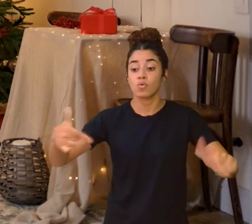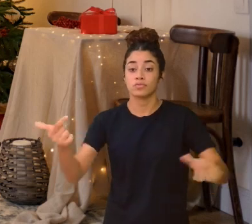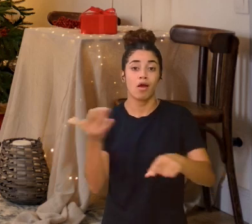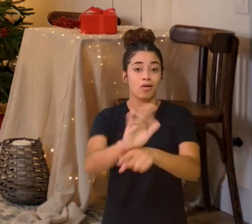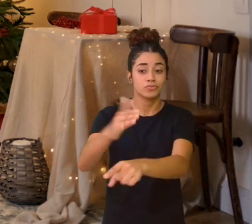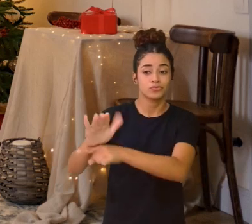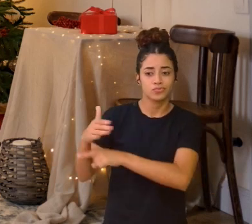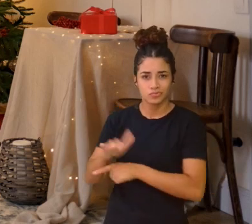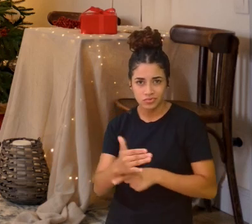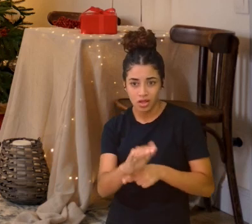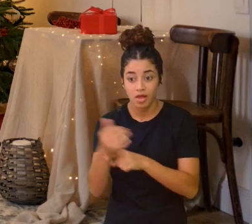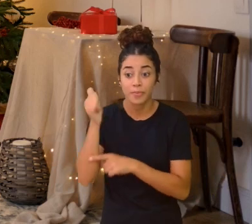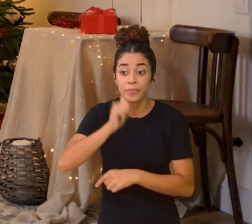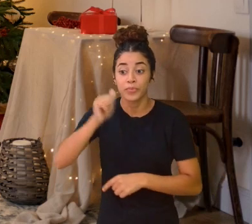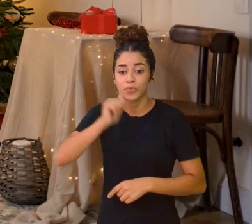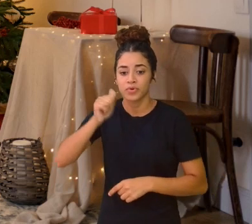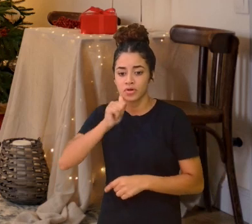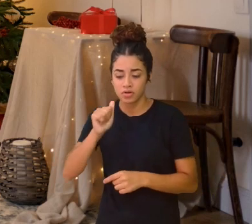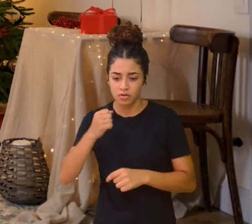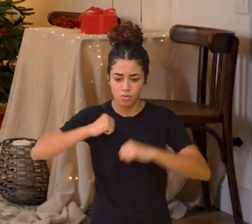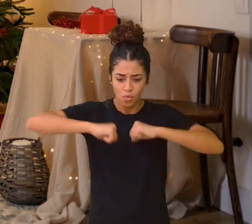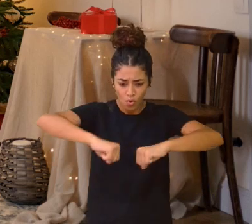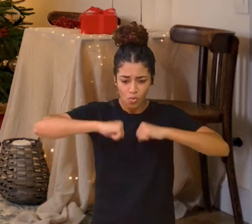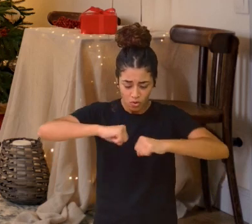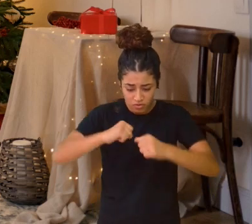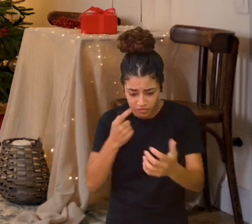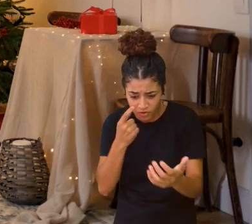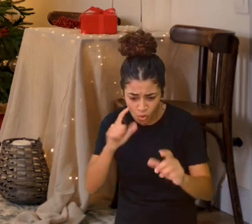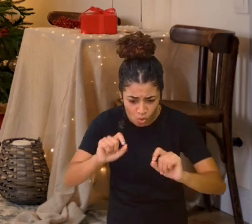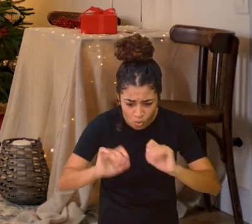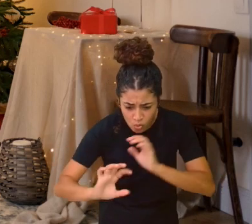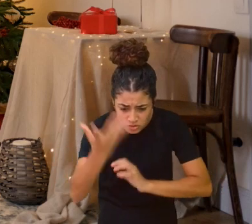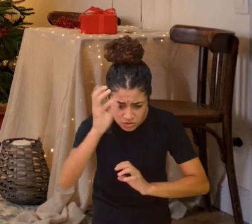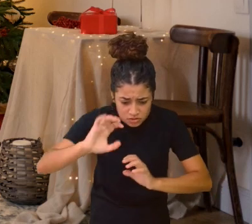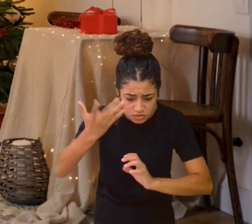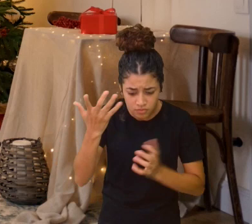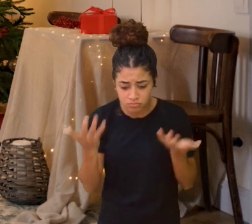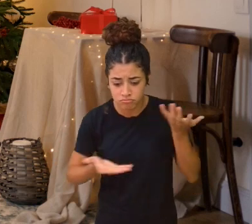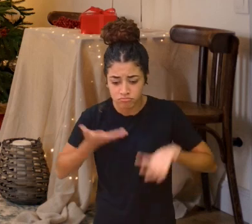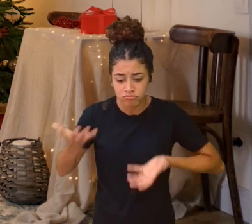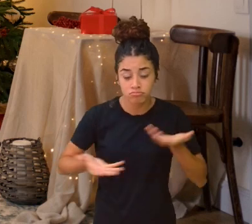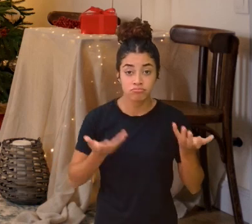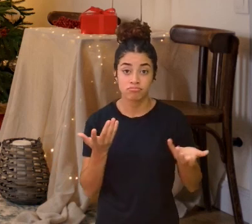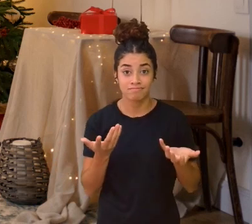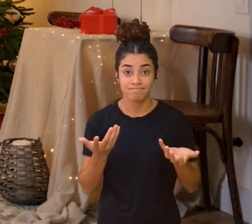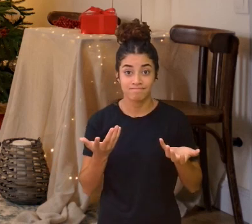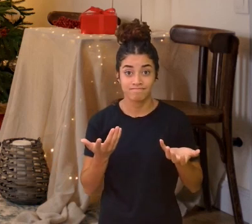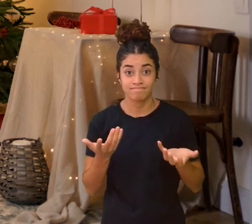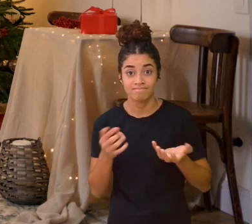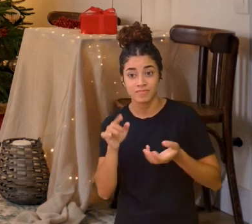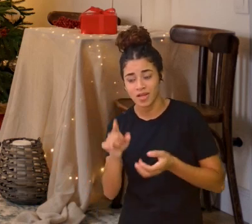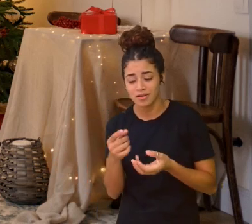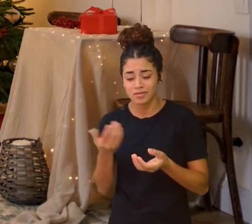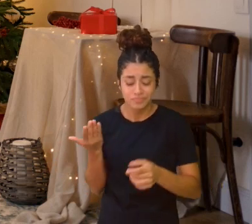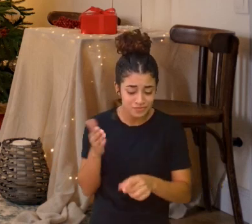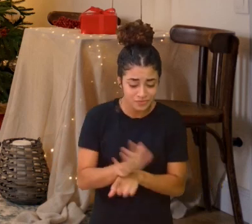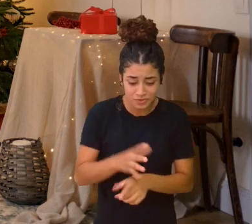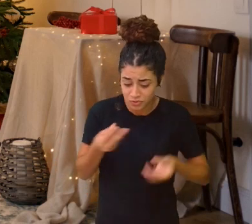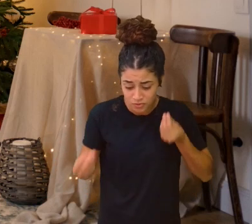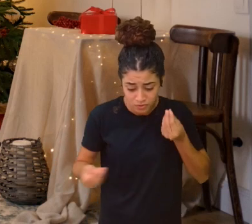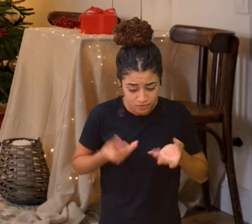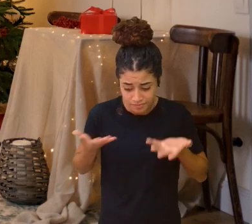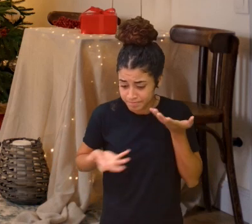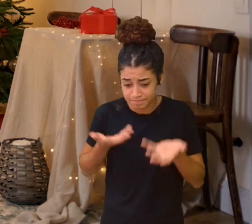correu para ver o seu amigo caído E sem ter como ajudar Ela